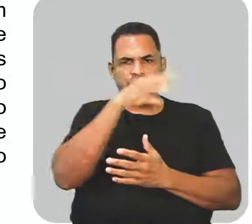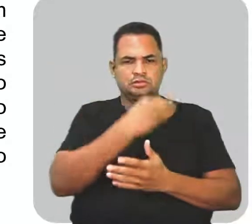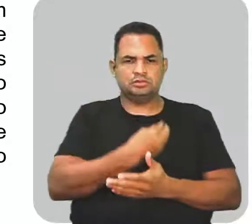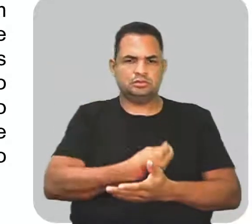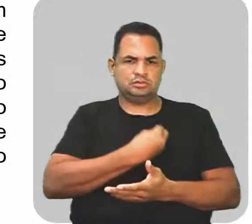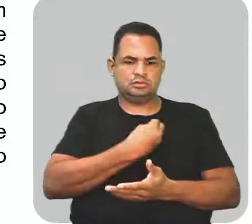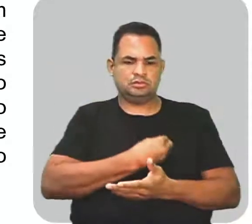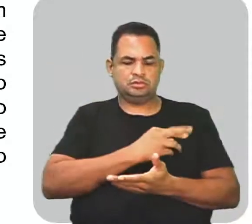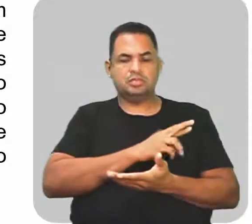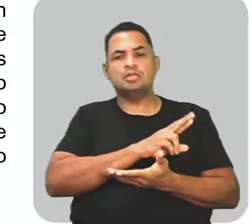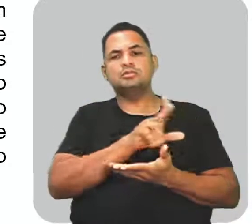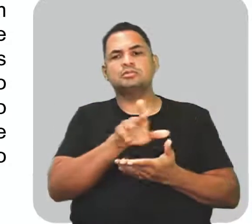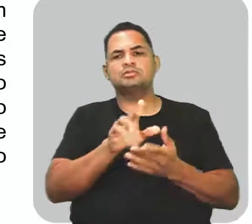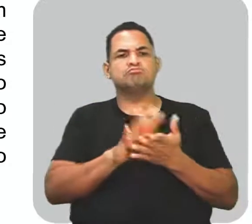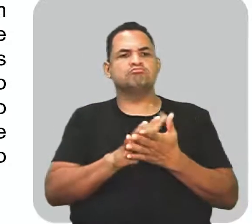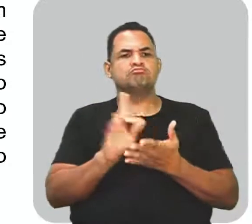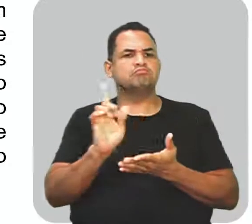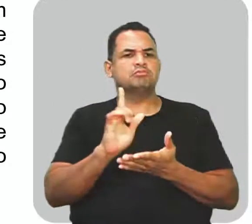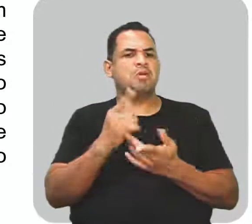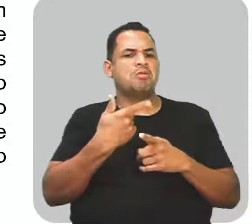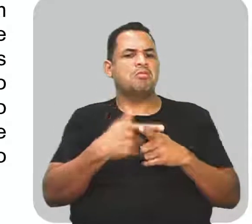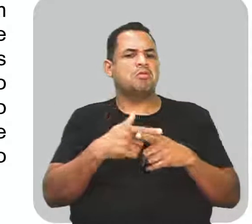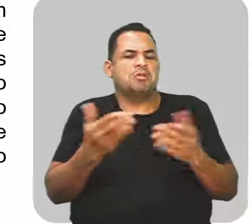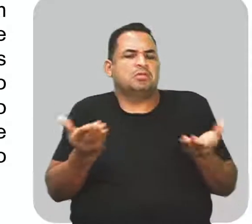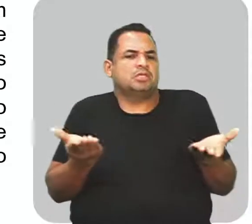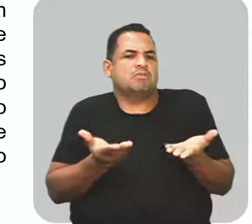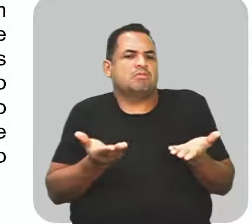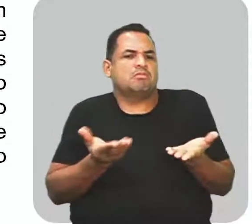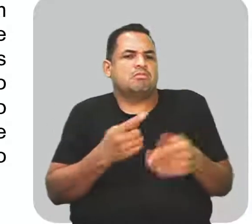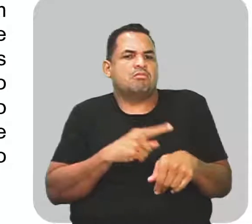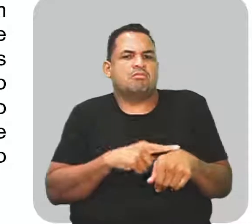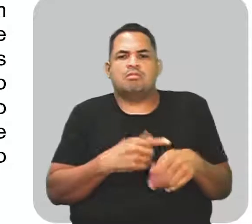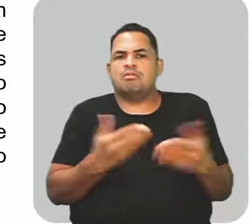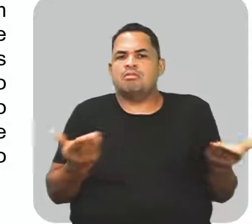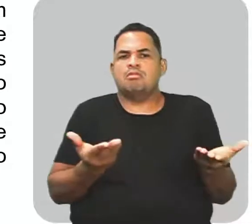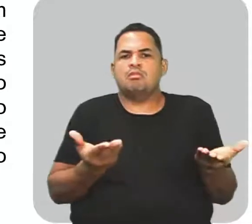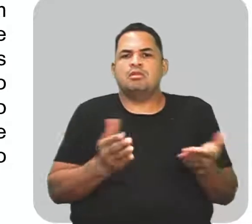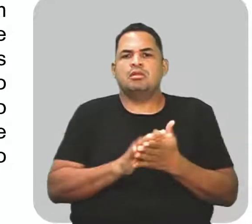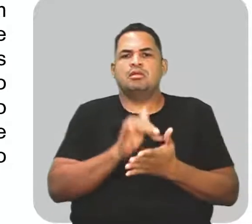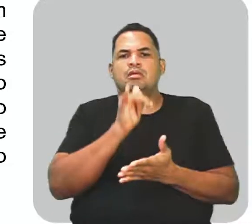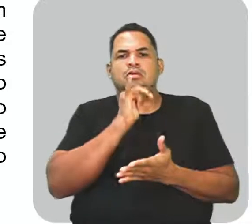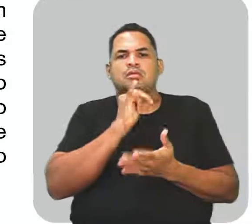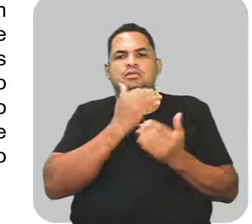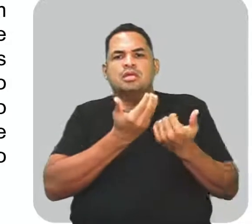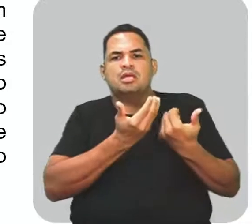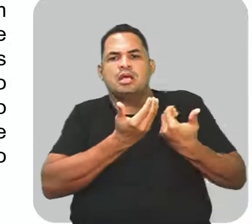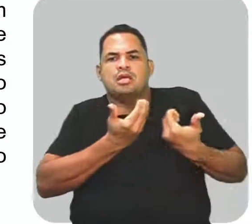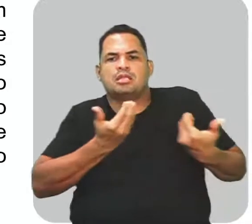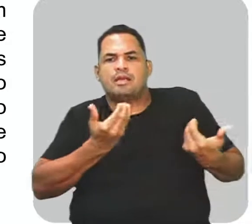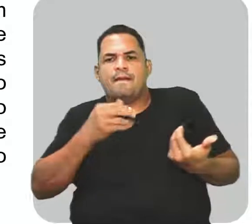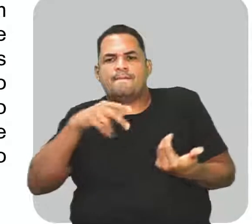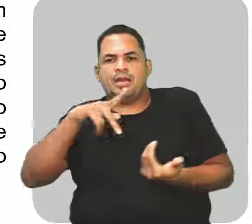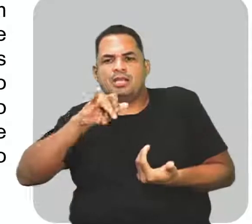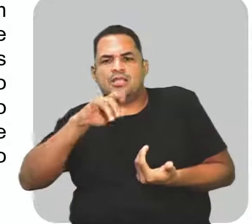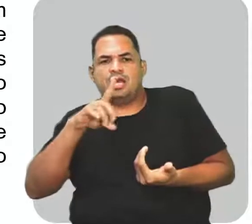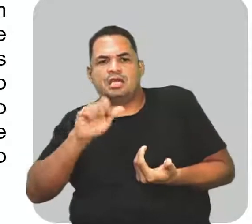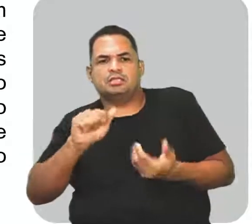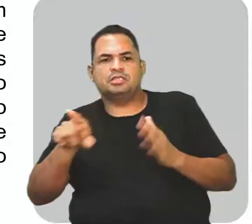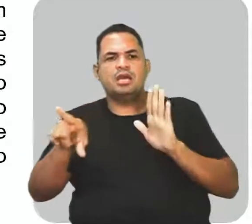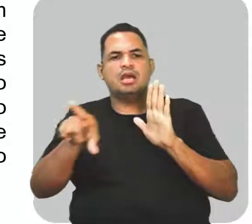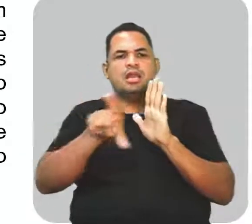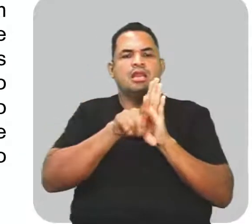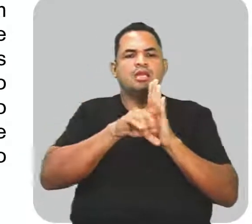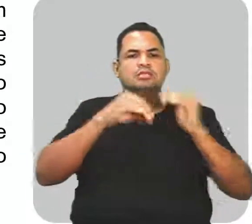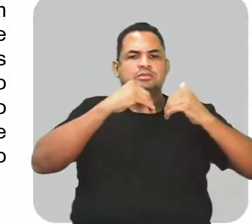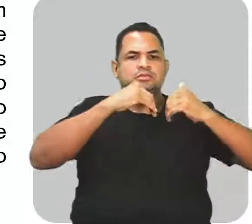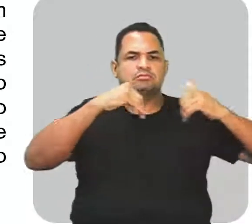lidar com diferença não é um empecilho recente. Um exemplo disso foi o apartheid, legislação separatista